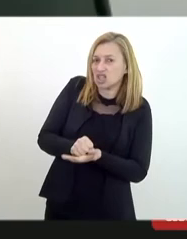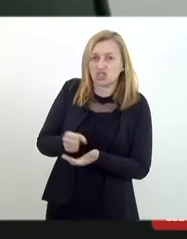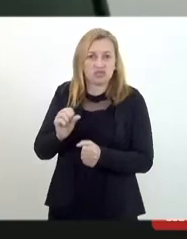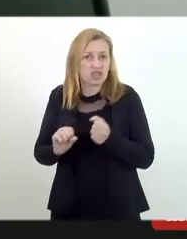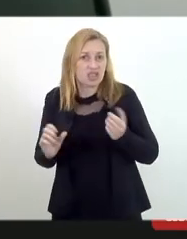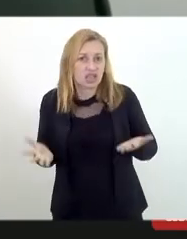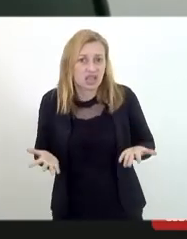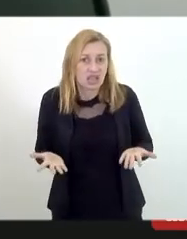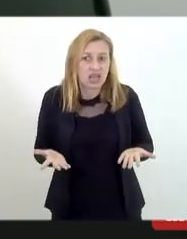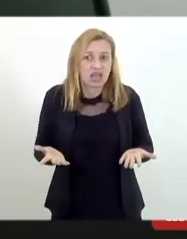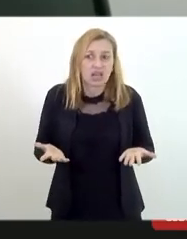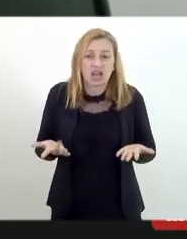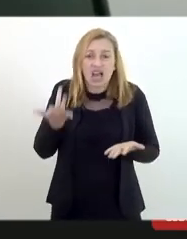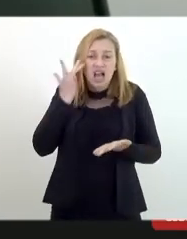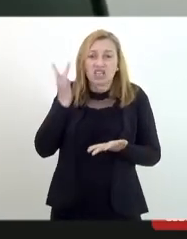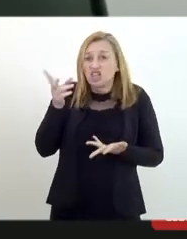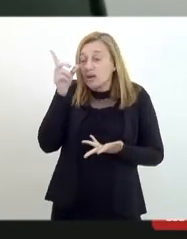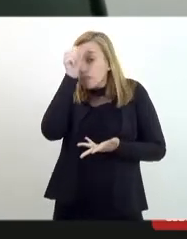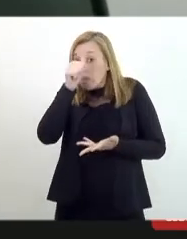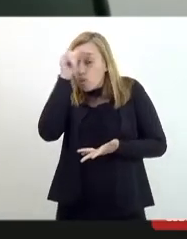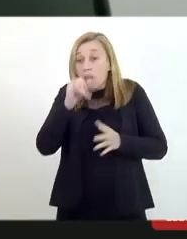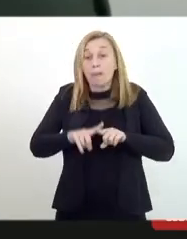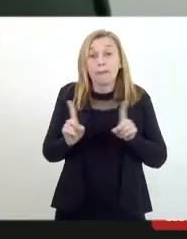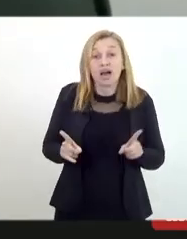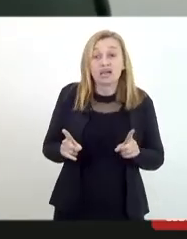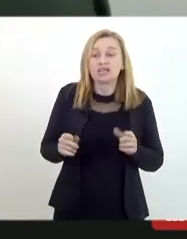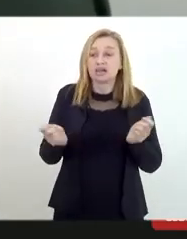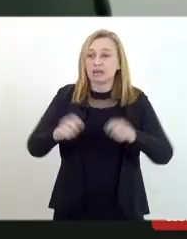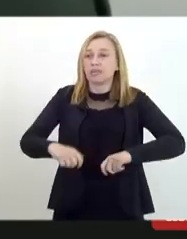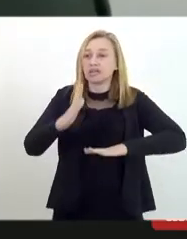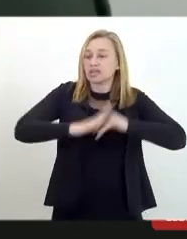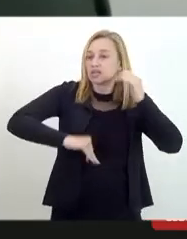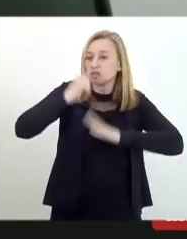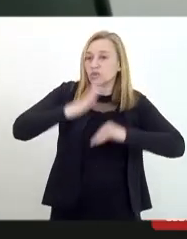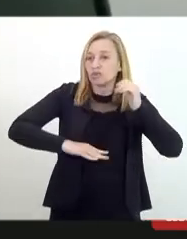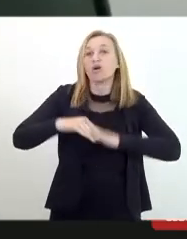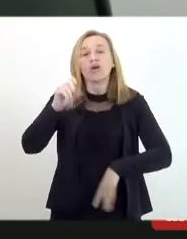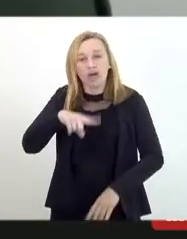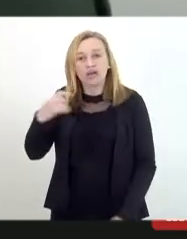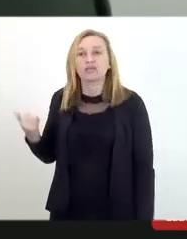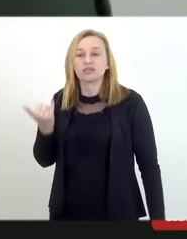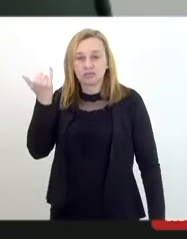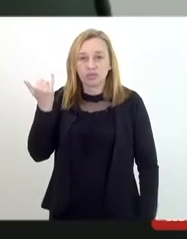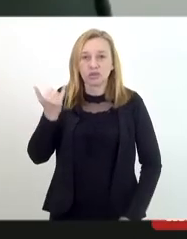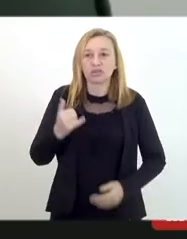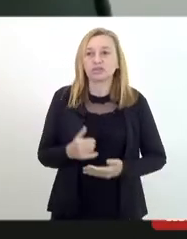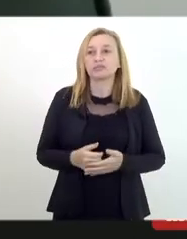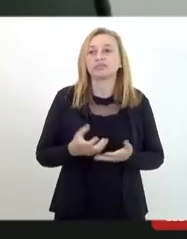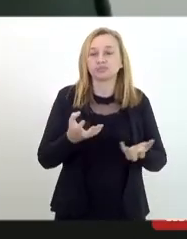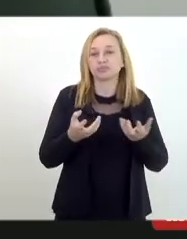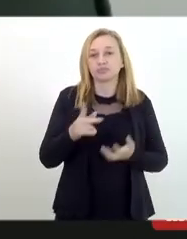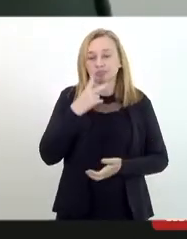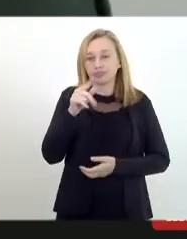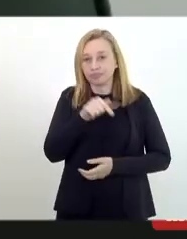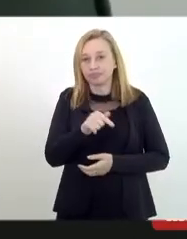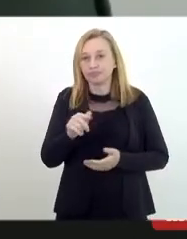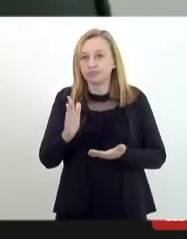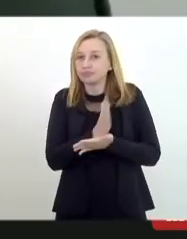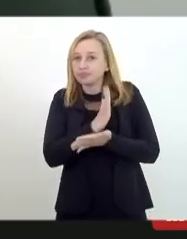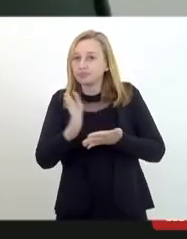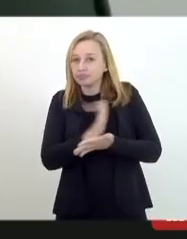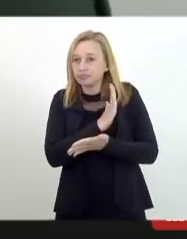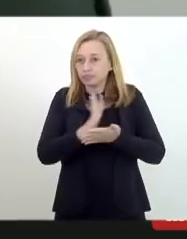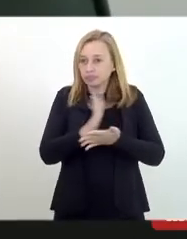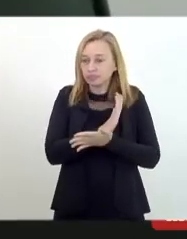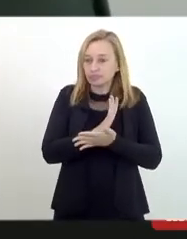e a capacitação aí será de grande valia. Eu quero ponderar aqui só algumas coisas bem